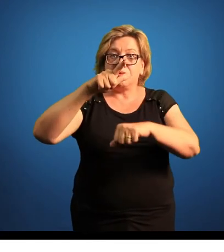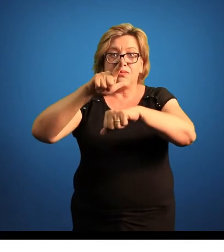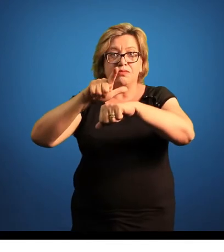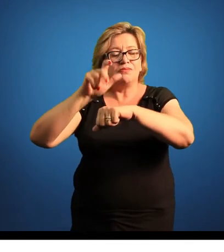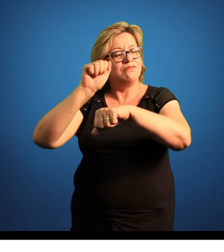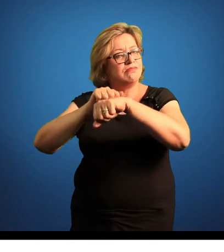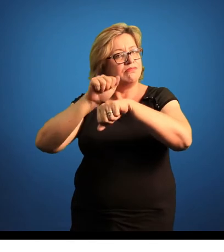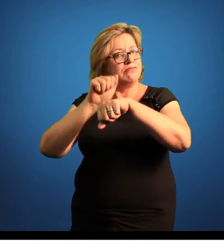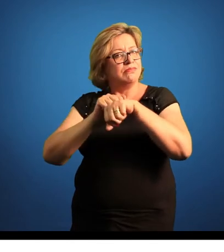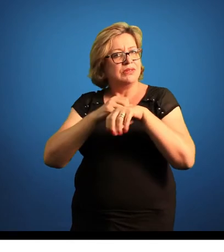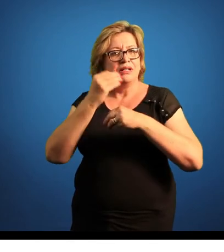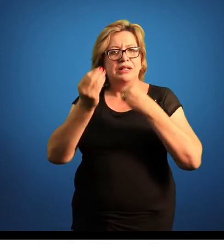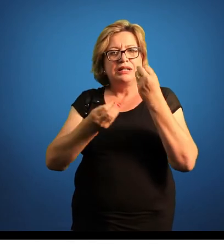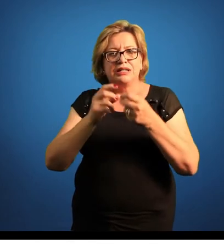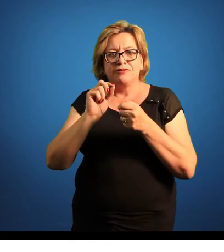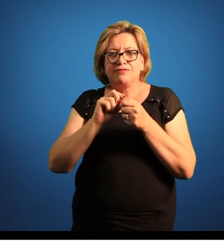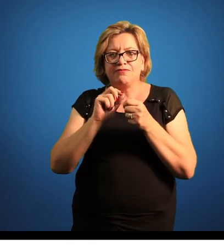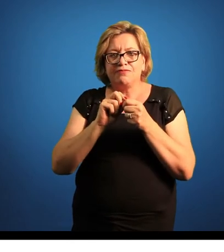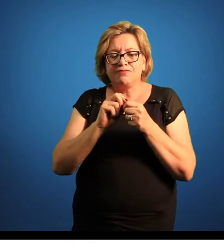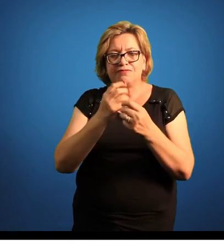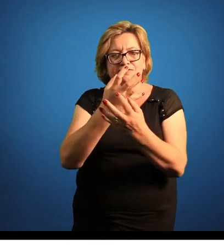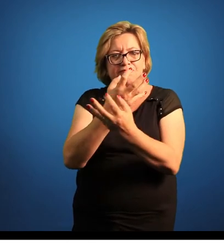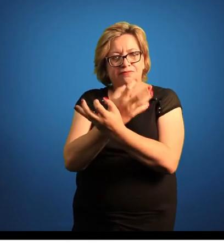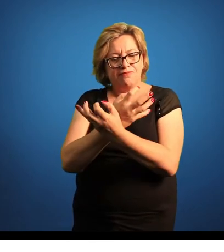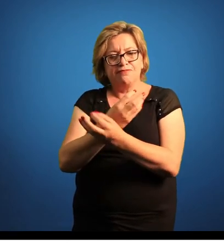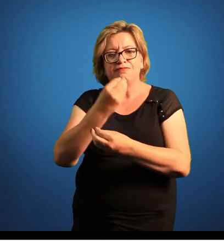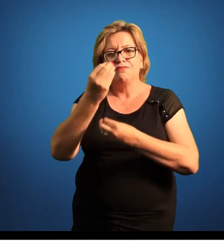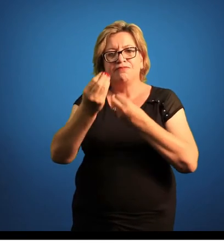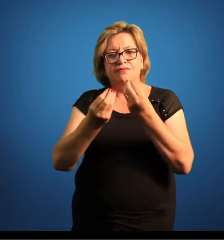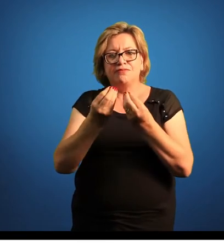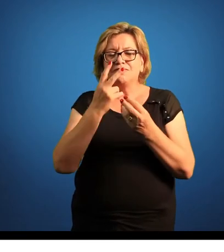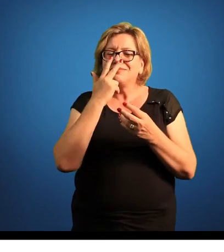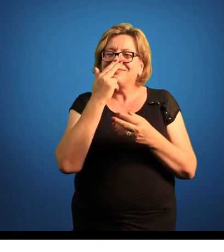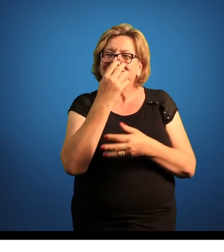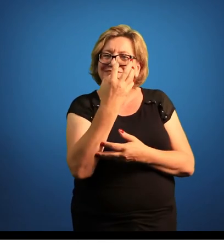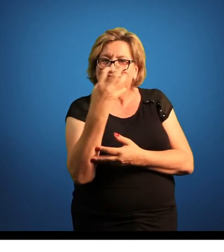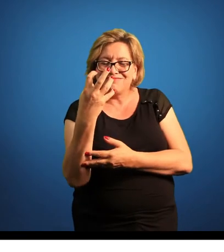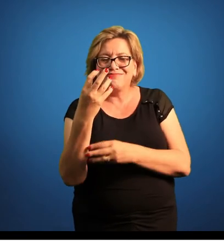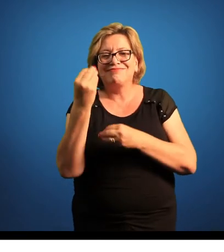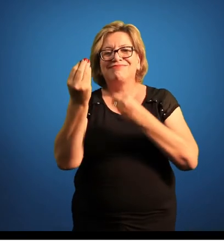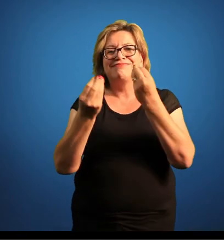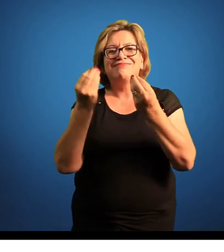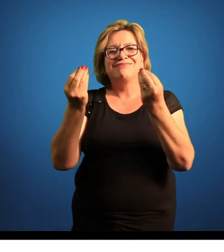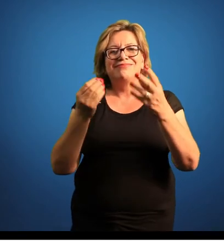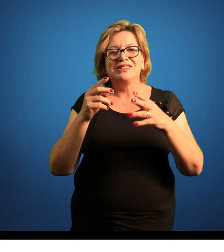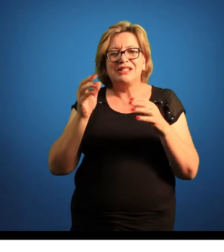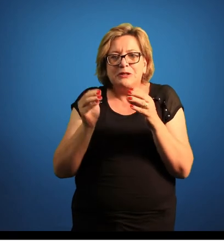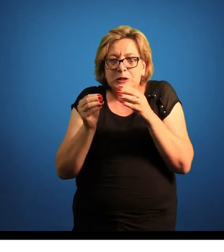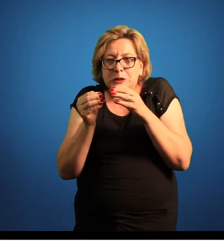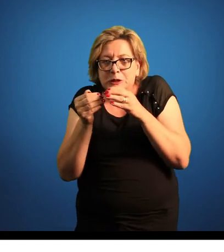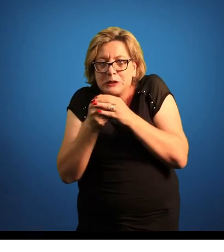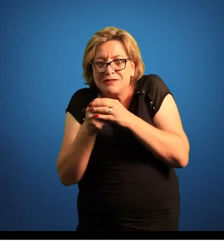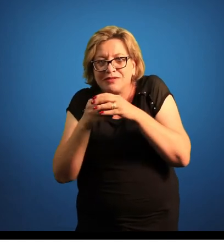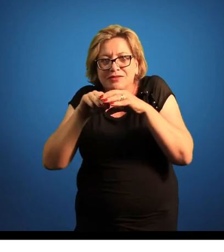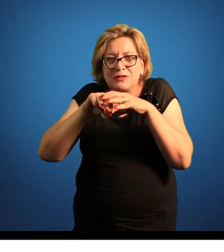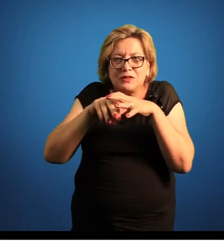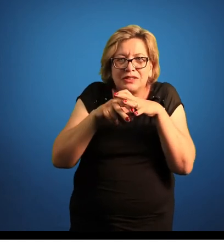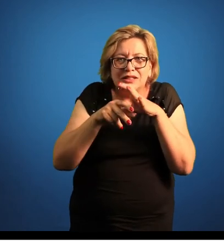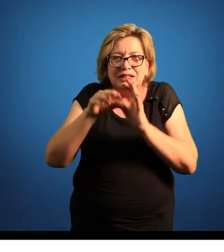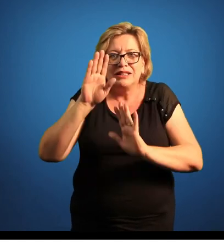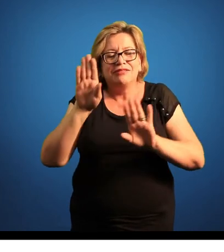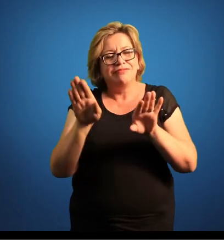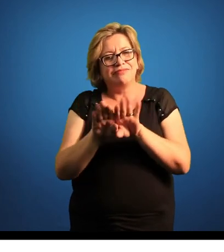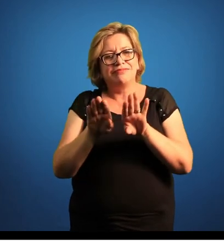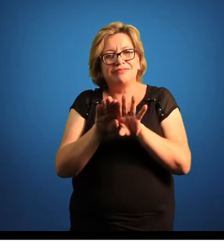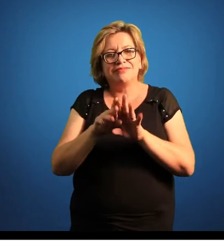que formam esse tipo de estrutura arborescente, de colônia arborescente. Ele fica sempre enfiadinho no meio dos corais, onde, da